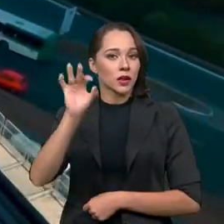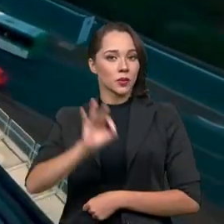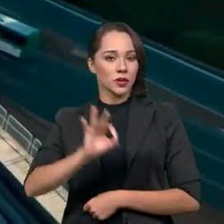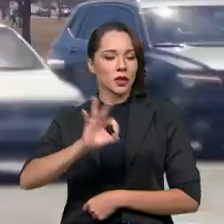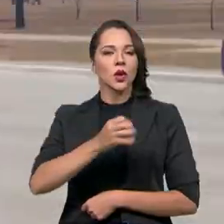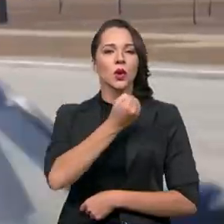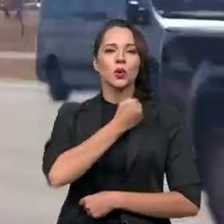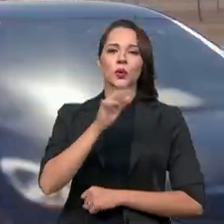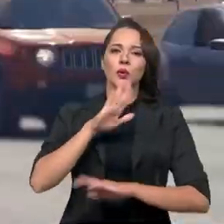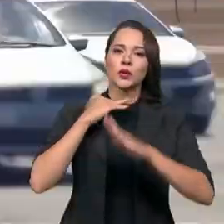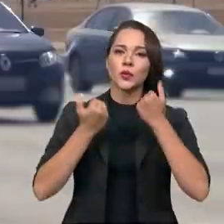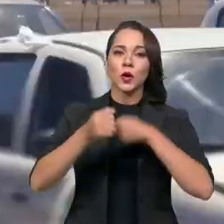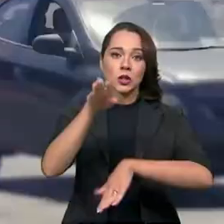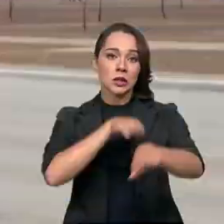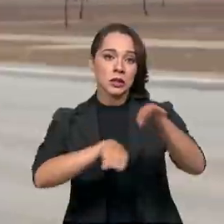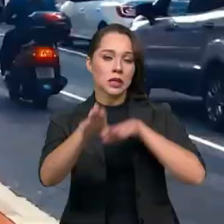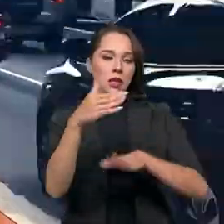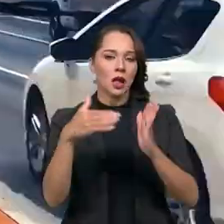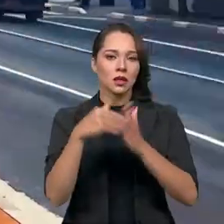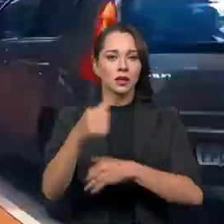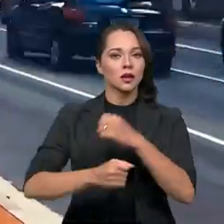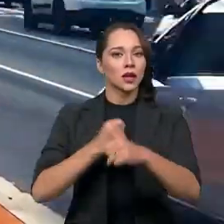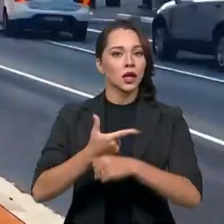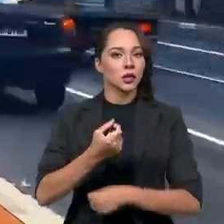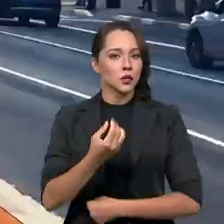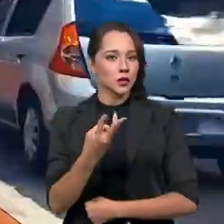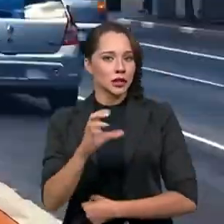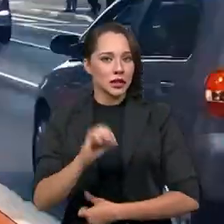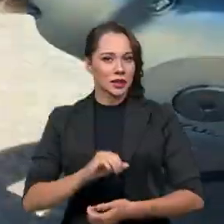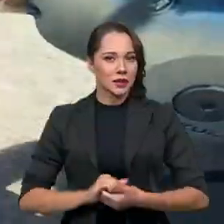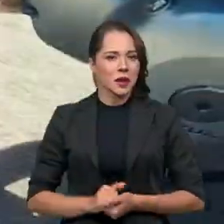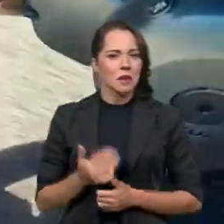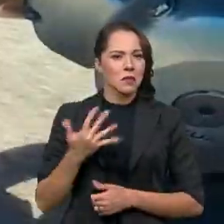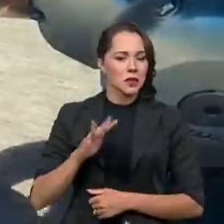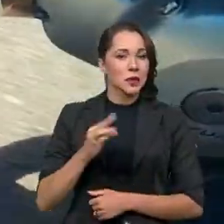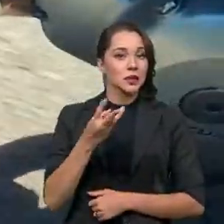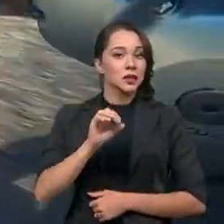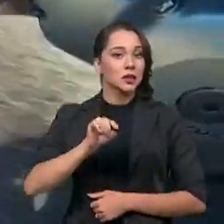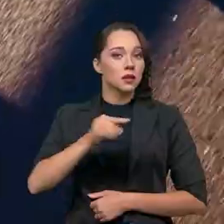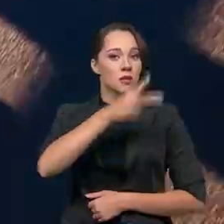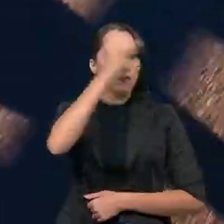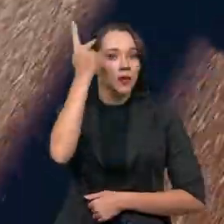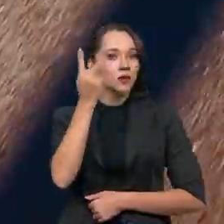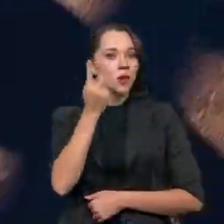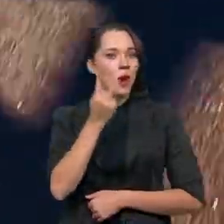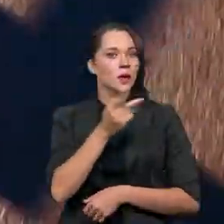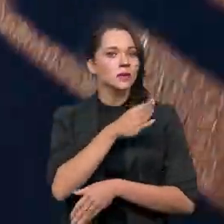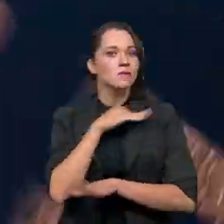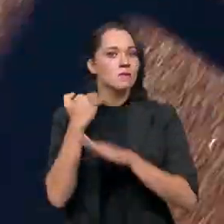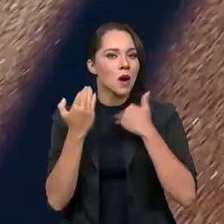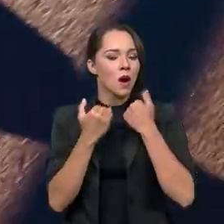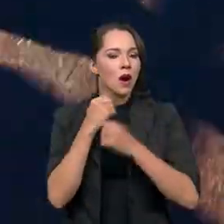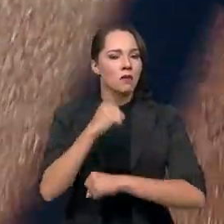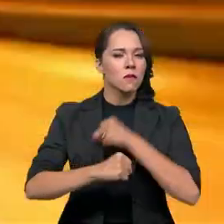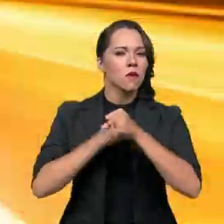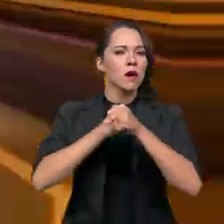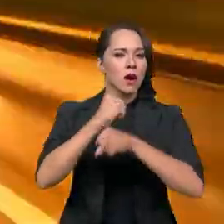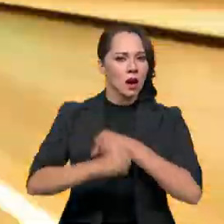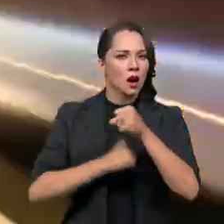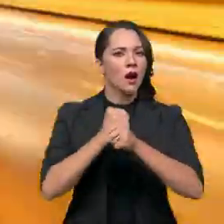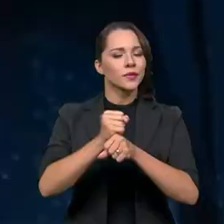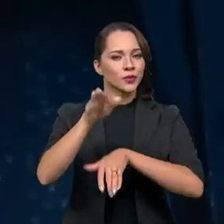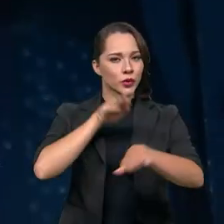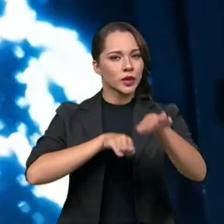% o número de mortes no trânsito até 2030. Em média, 30 mil pessoas perdem a vida a cada ano